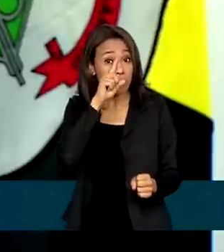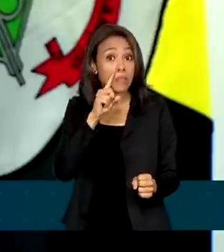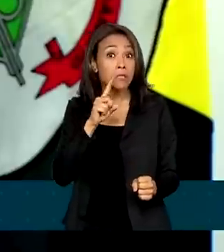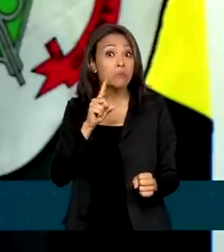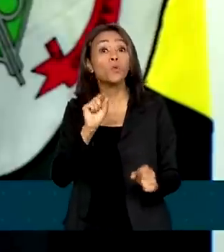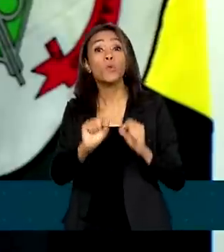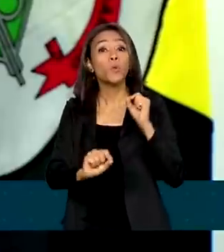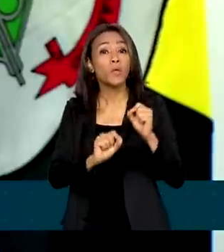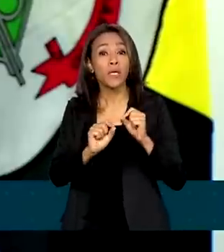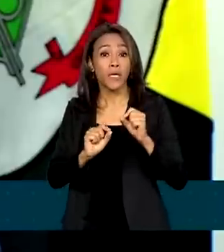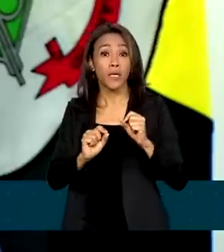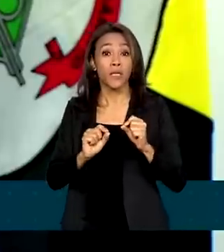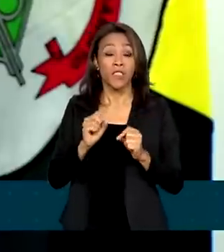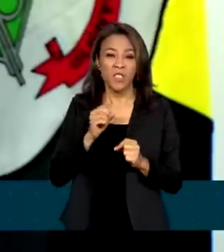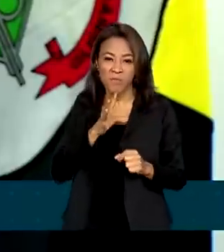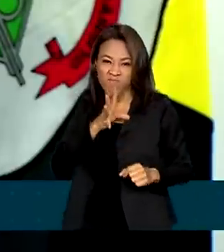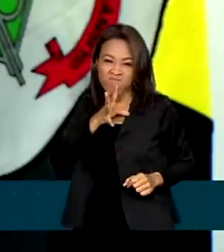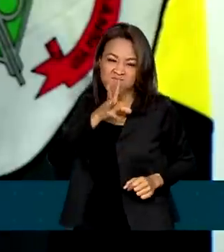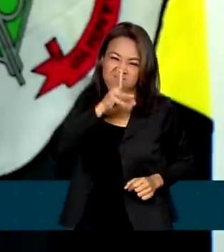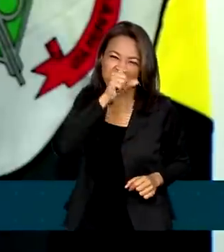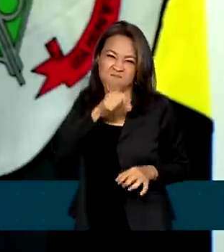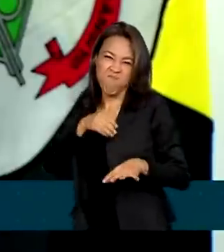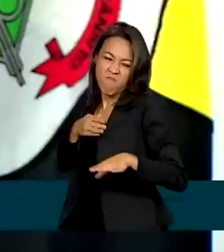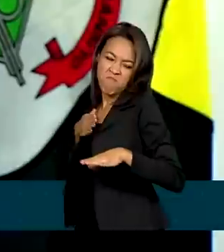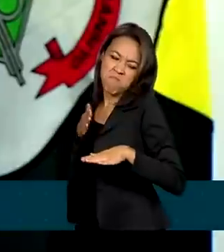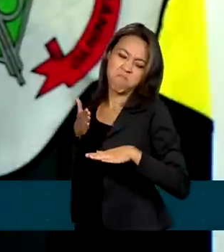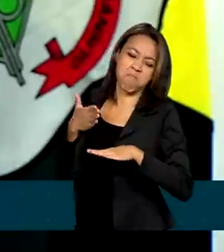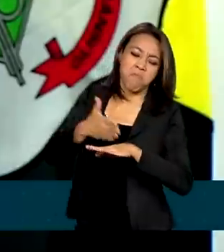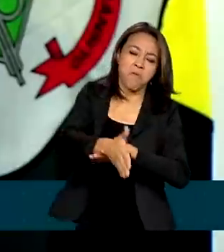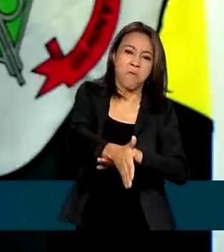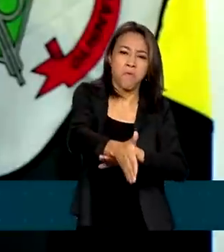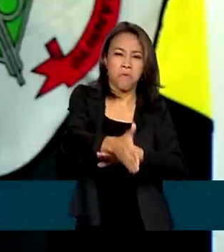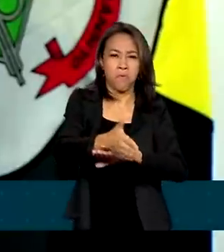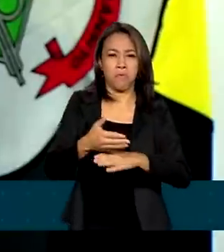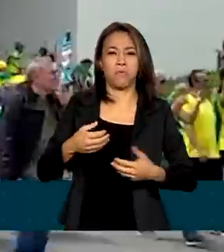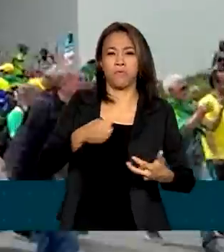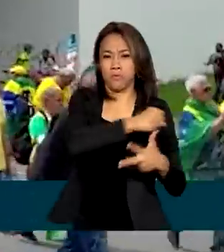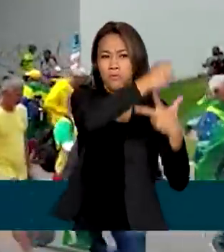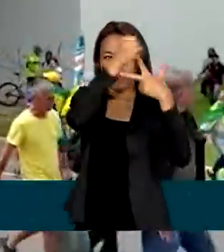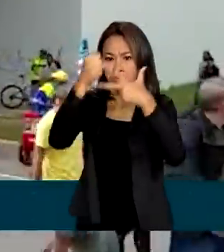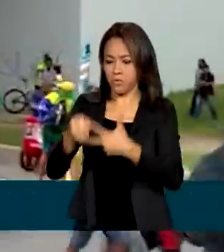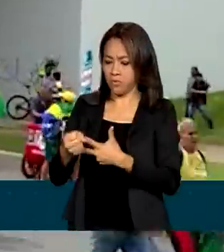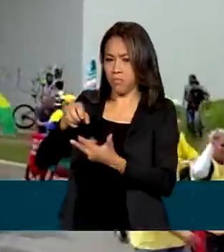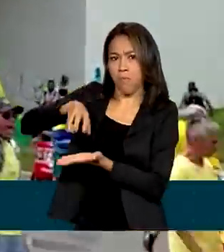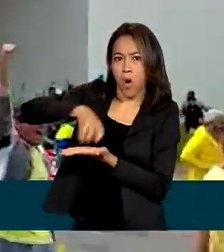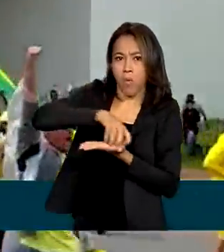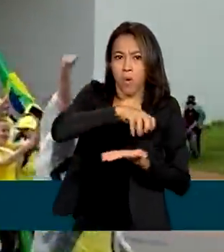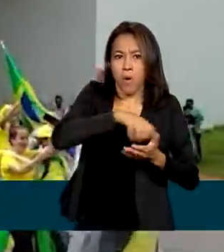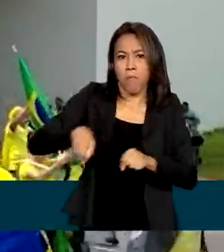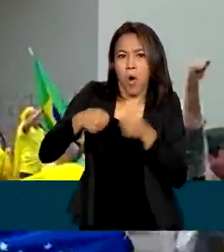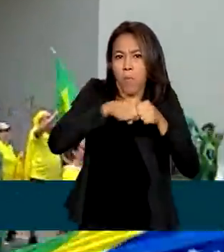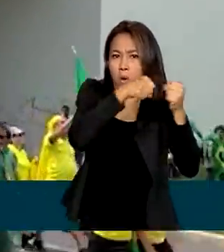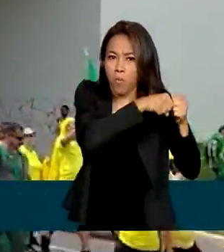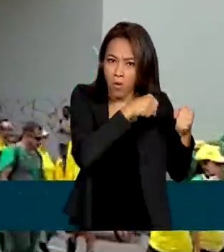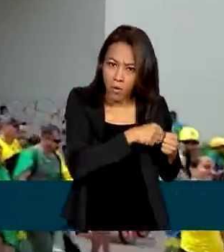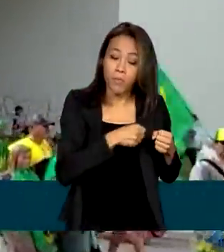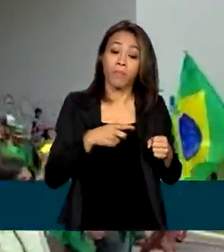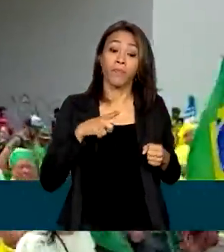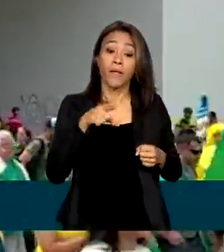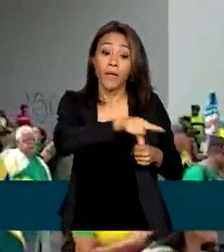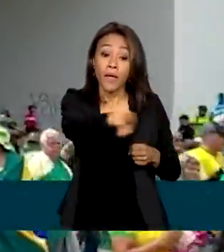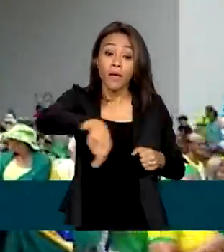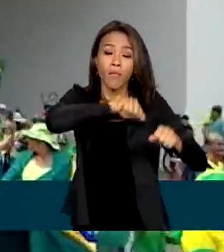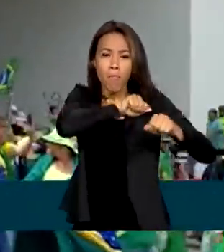invasão aos prédios públicos. E no dia dos atos, enquanto os golpistas